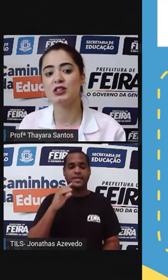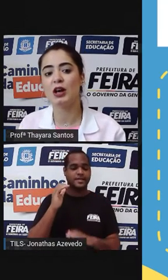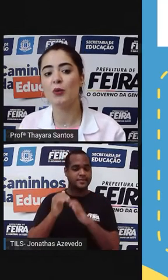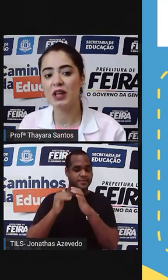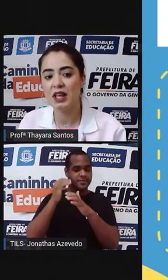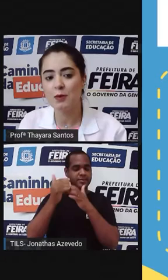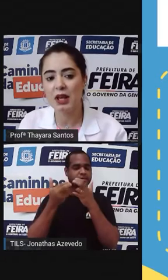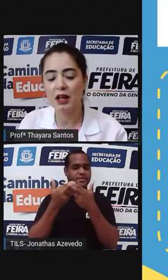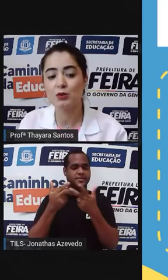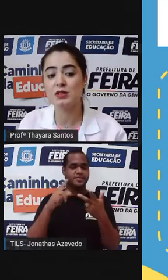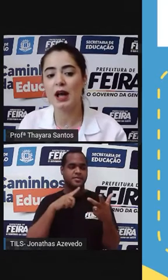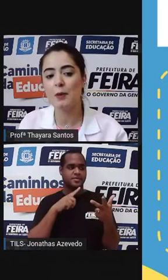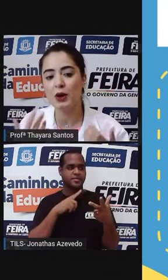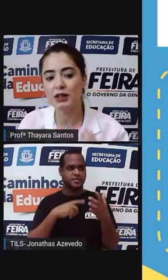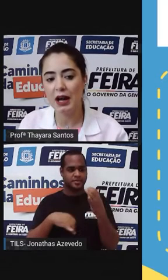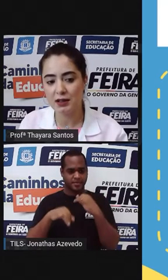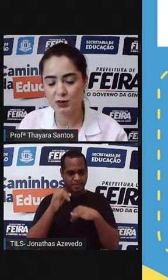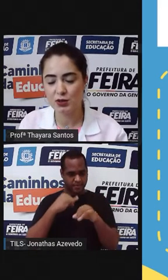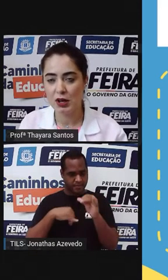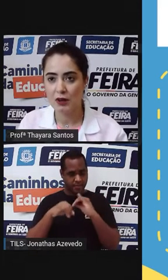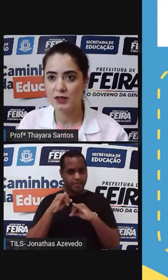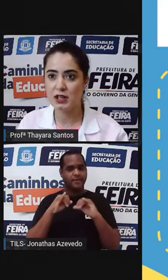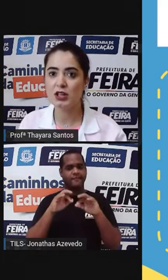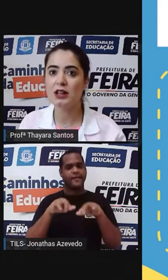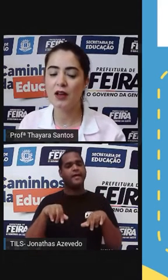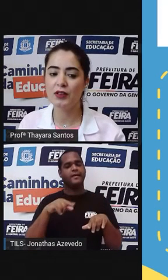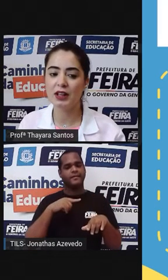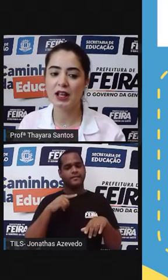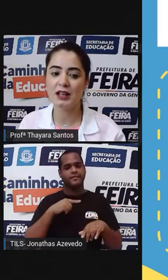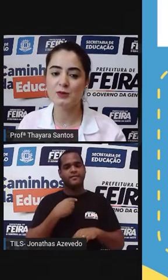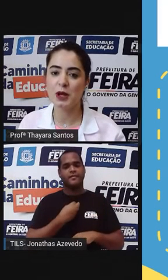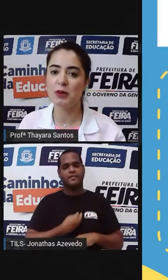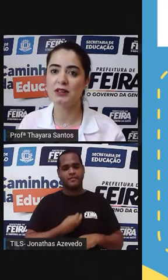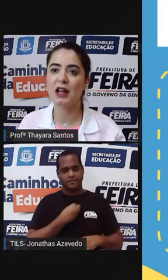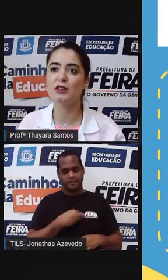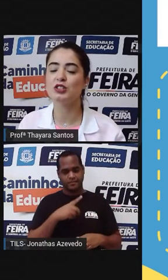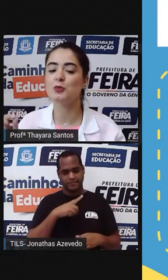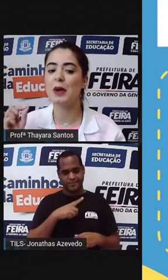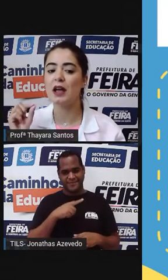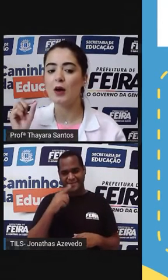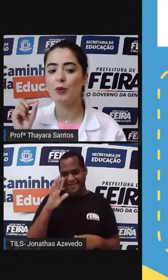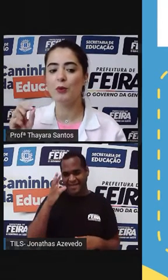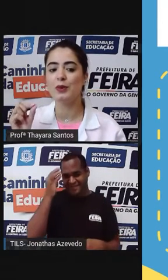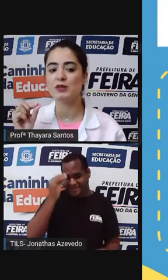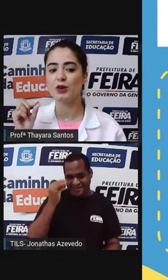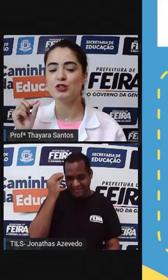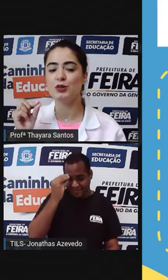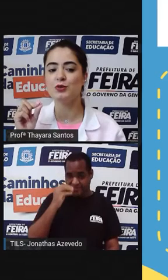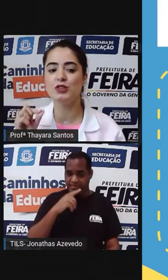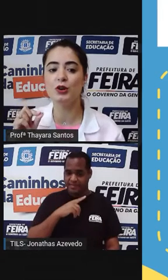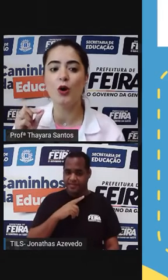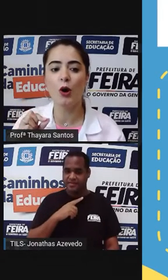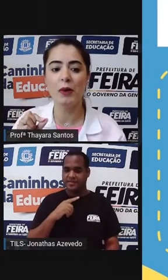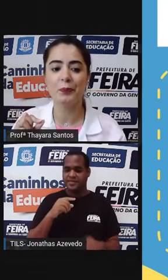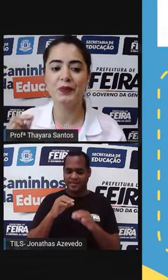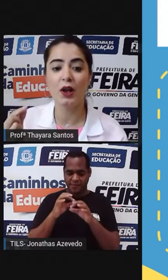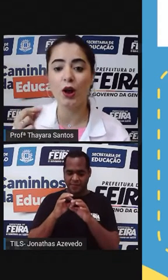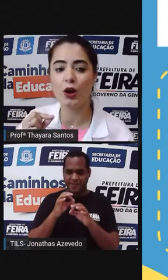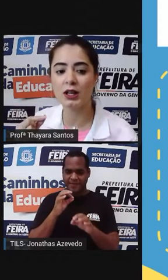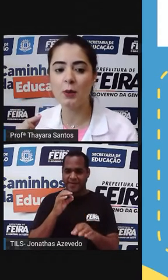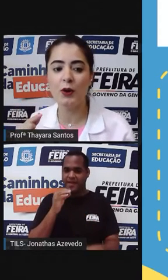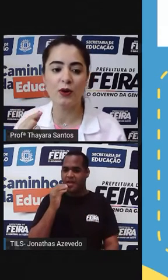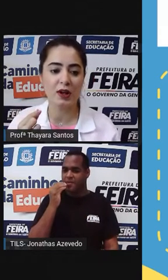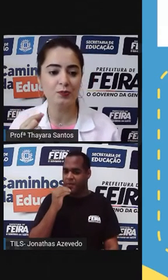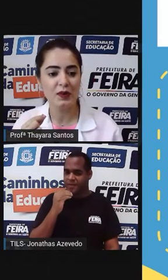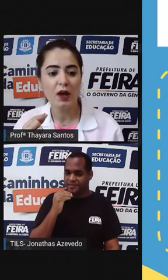digestão química dos carboidratos. Vocês já devem ter experimentado. A gente pega o biscoitinho de goma e